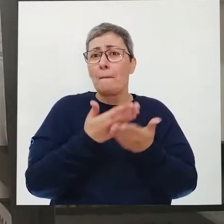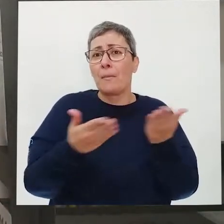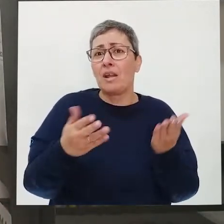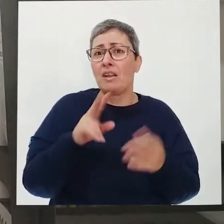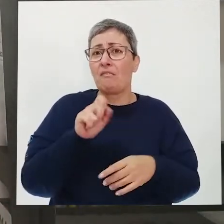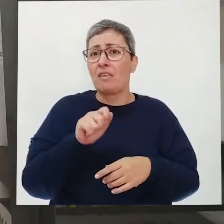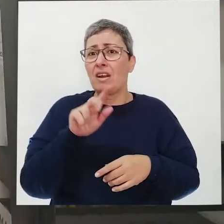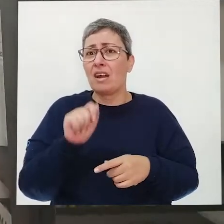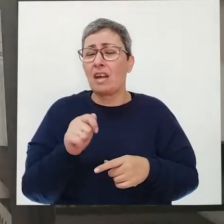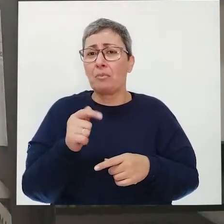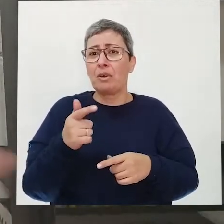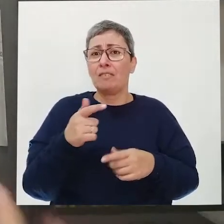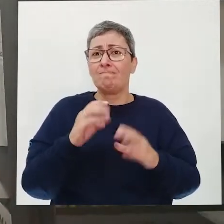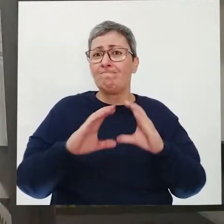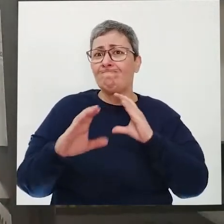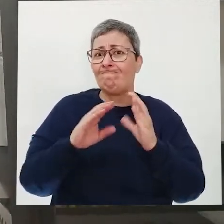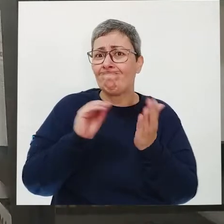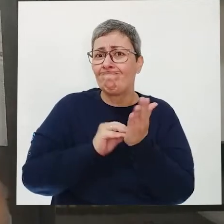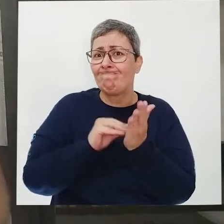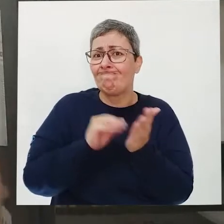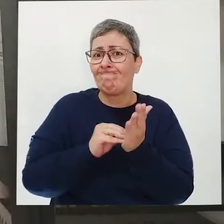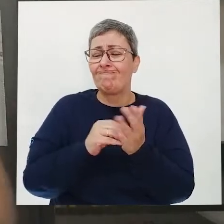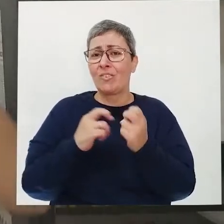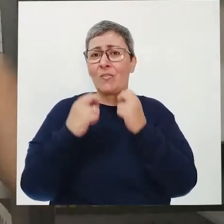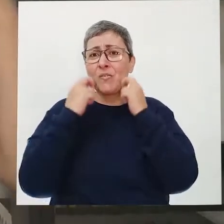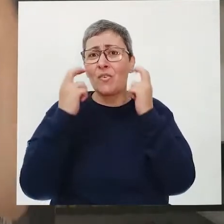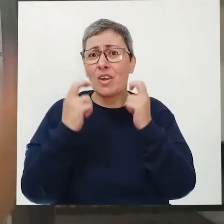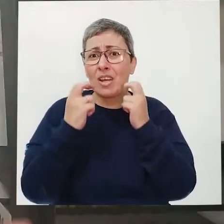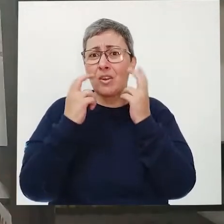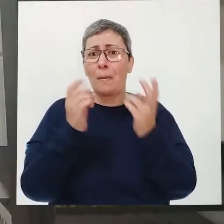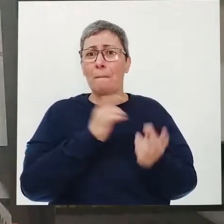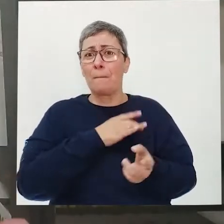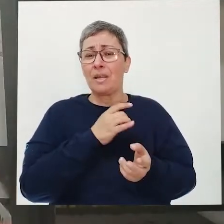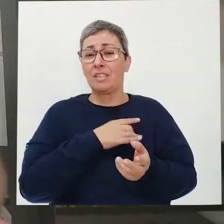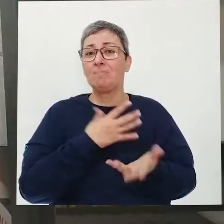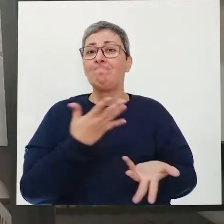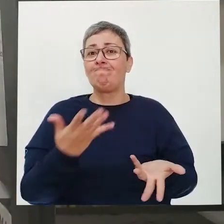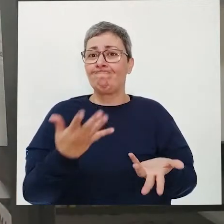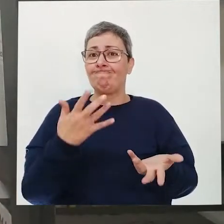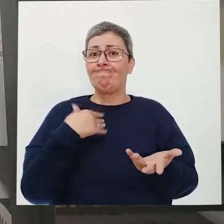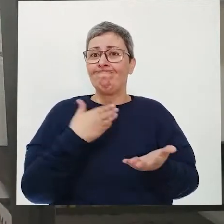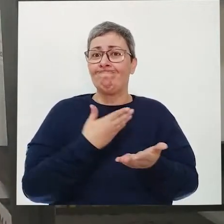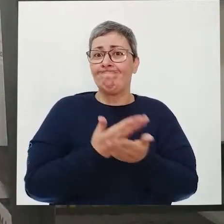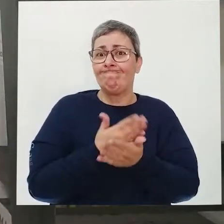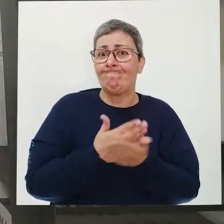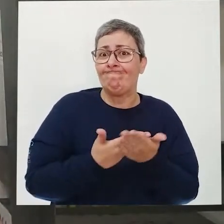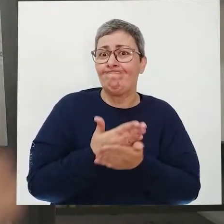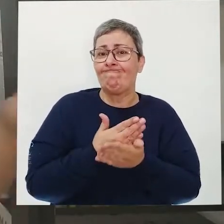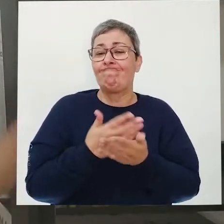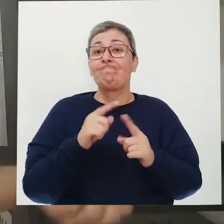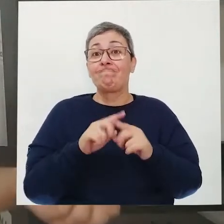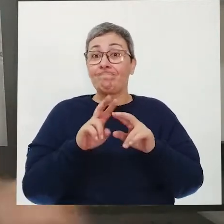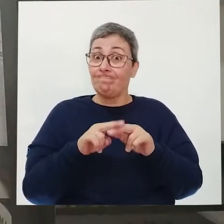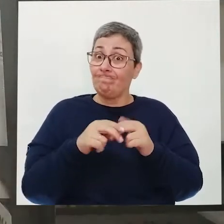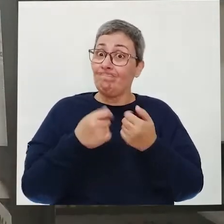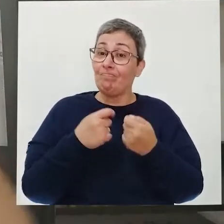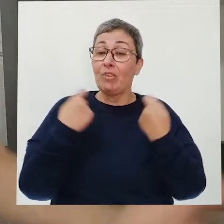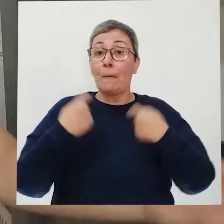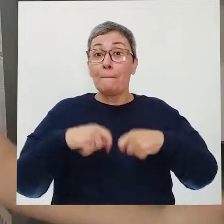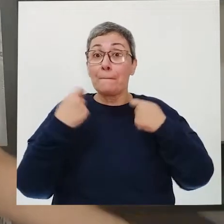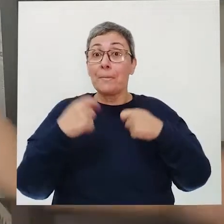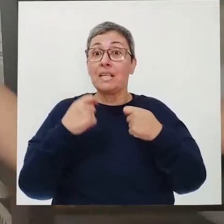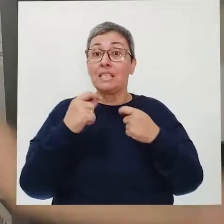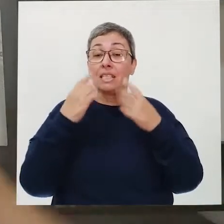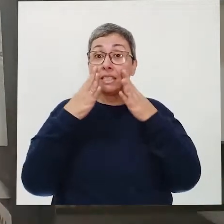vaga porque não conseguiu se comunicar bem, porque ficou com vergonha, ficou com medo, né? Inseguro por alguma coisa. Por isso, a gente